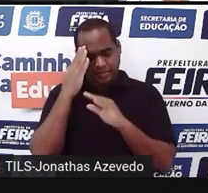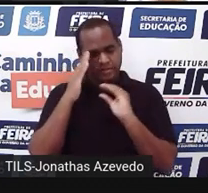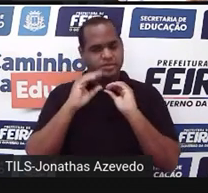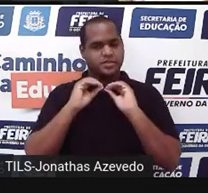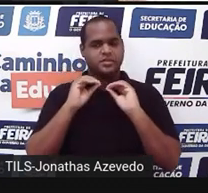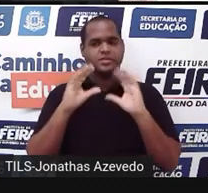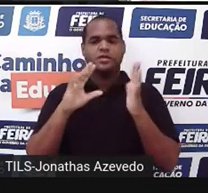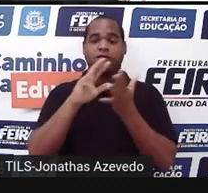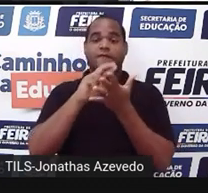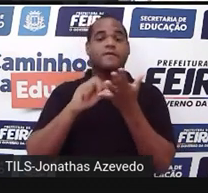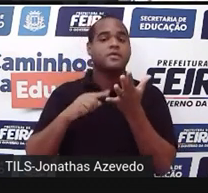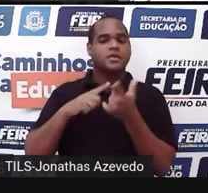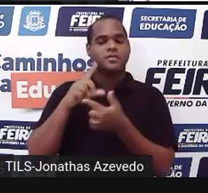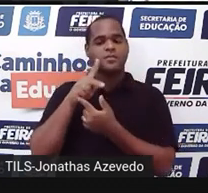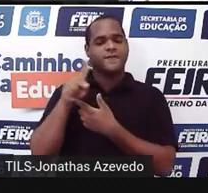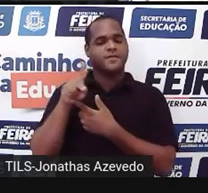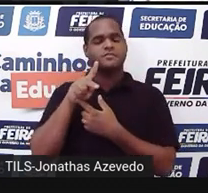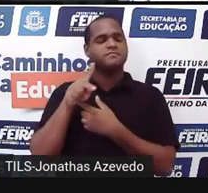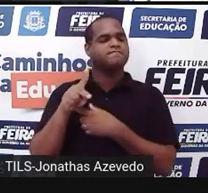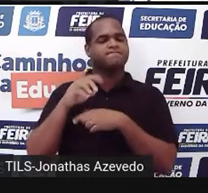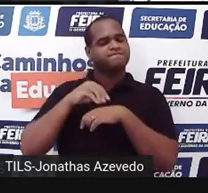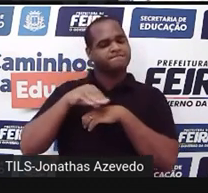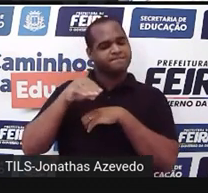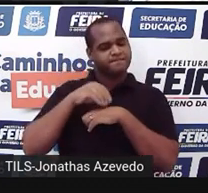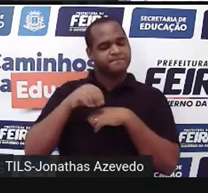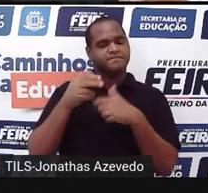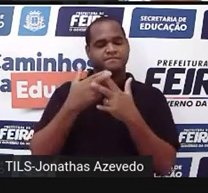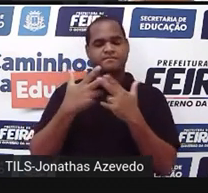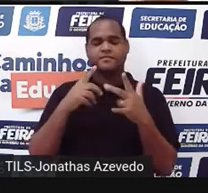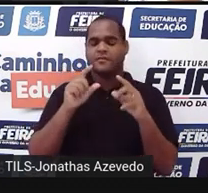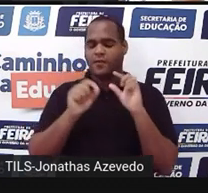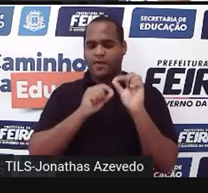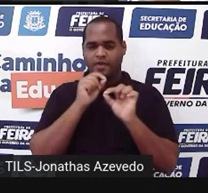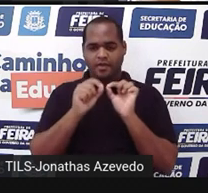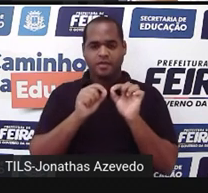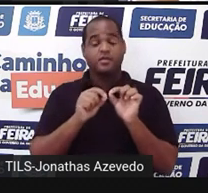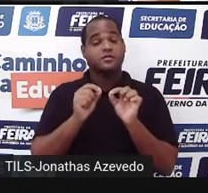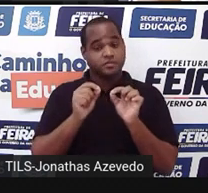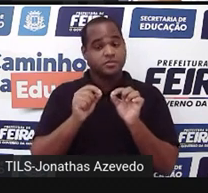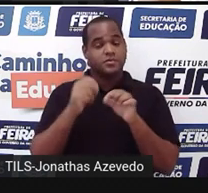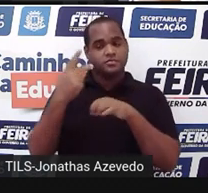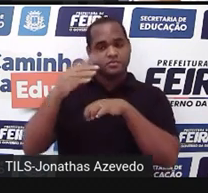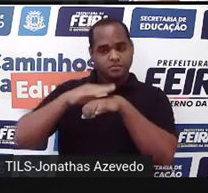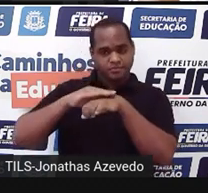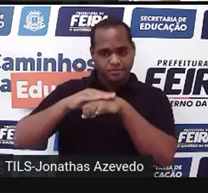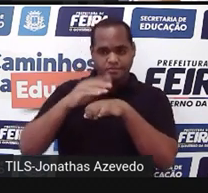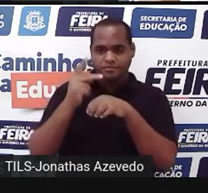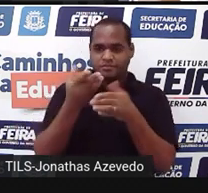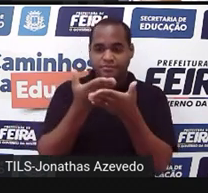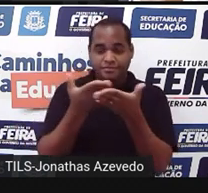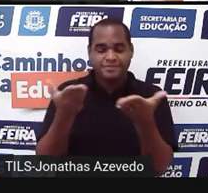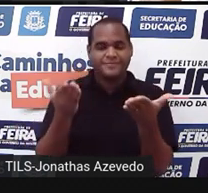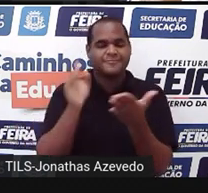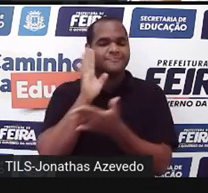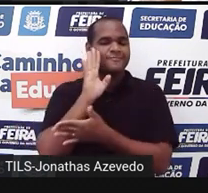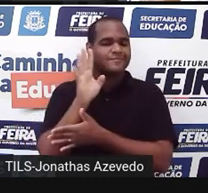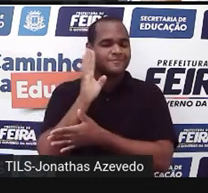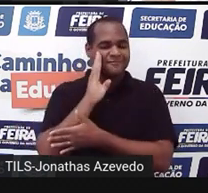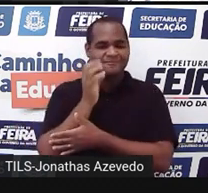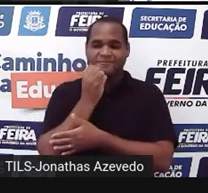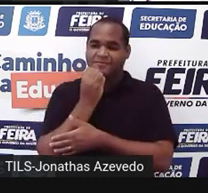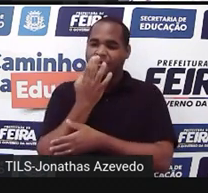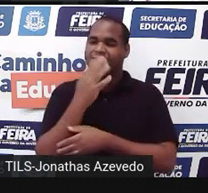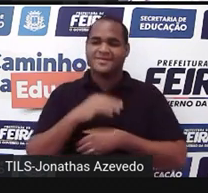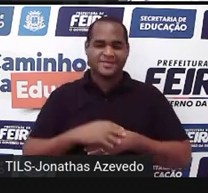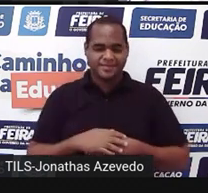que o professor trouxe até esse momento da aula? Então é você quem faz essa reflexão, tá bom? E